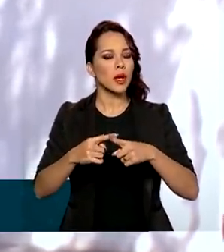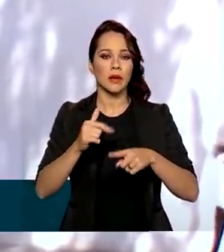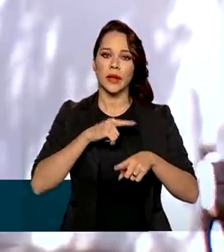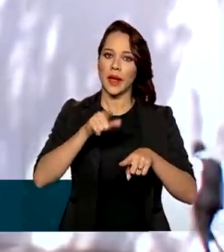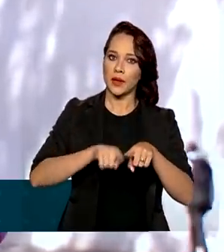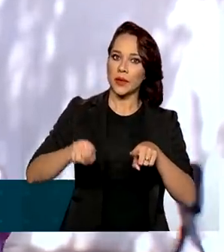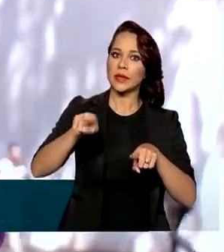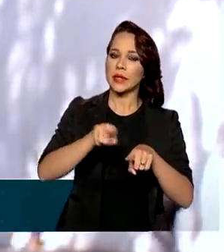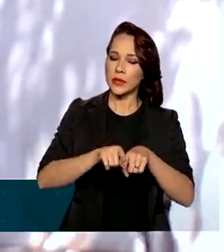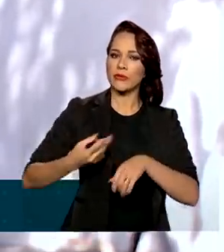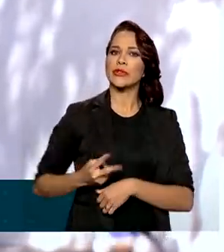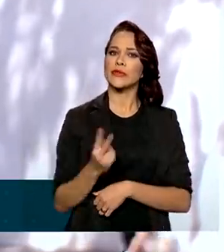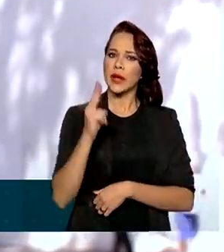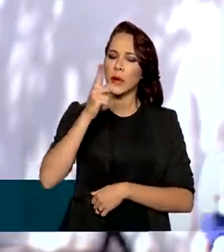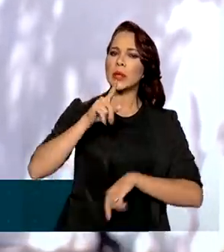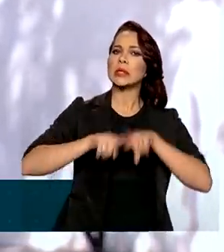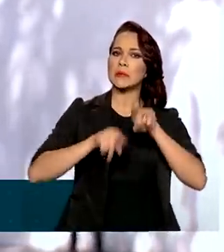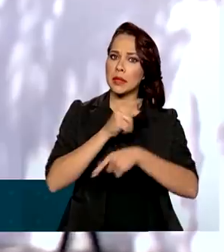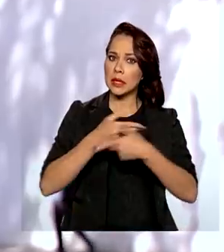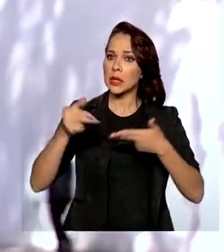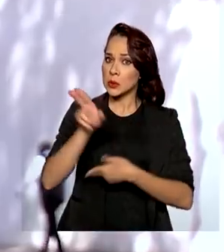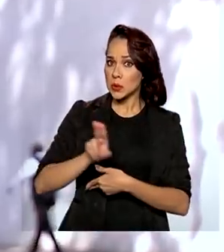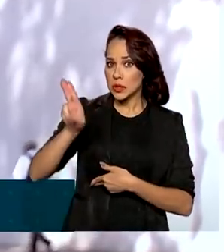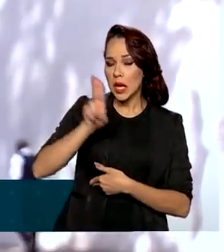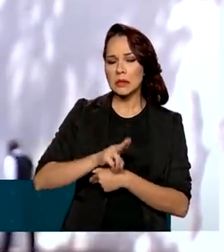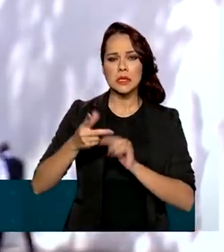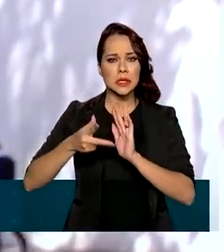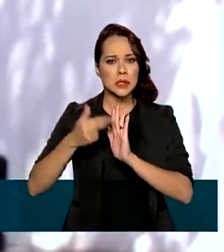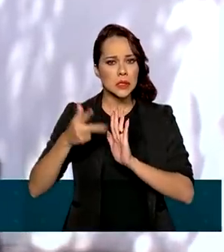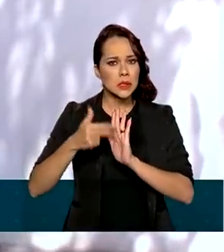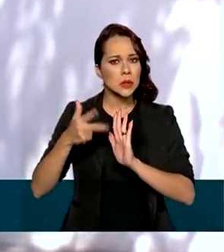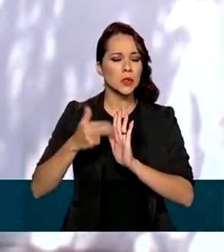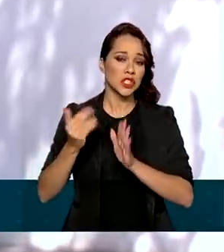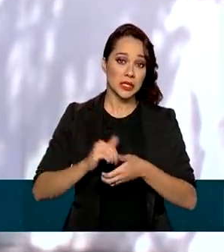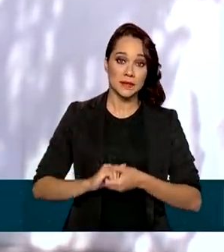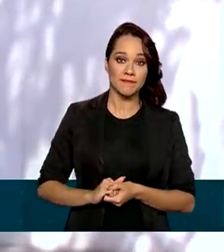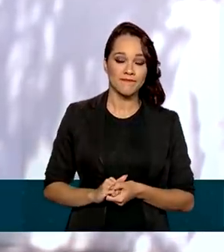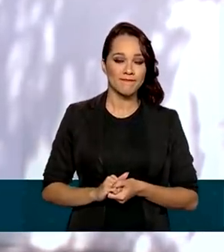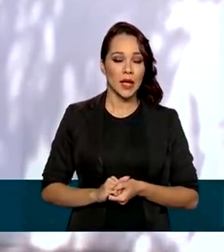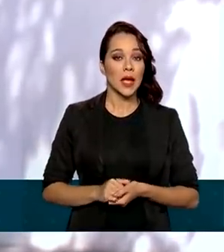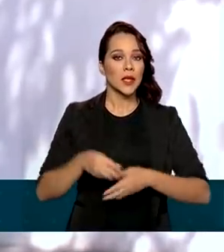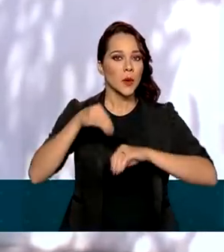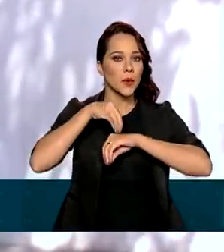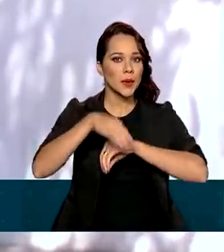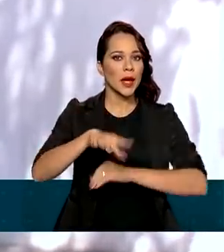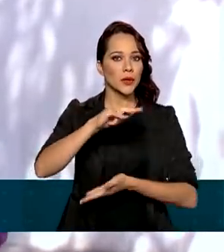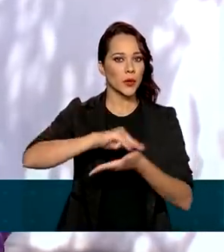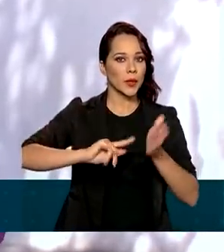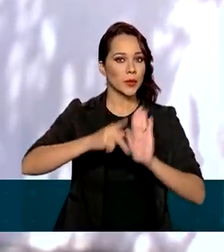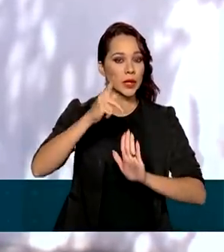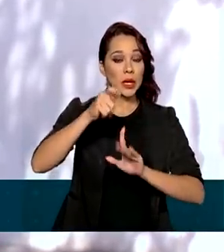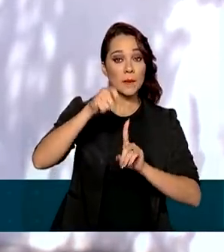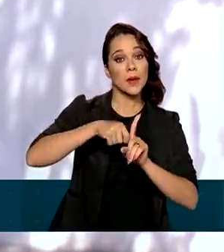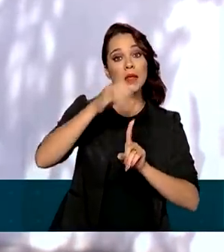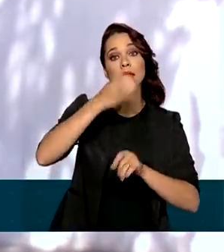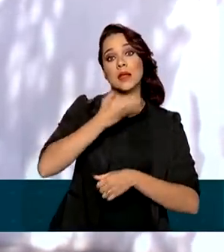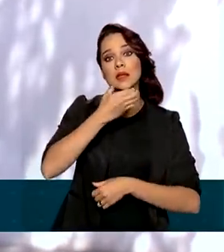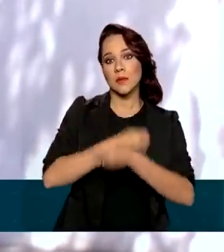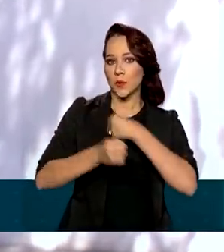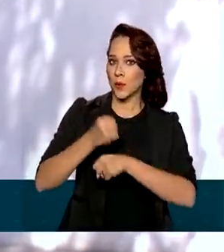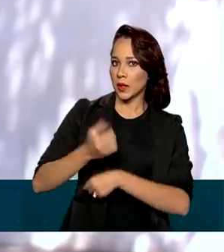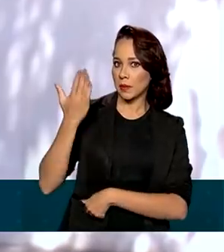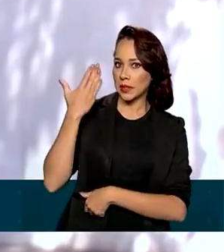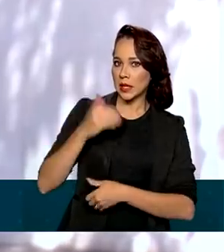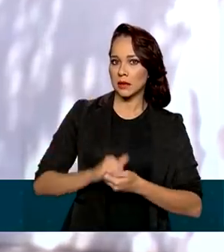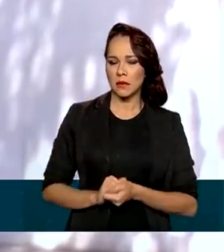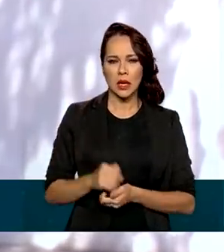atualização nos valores de materiais usados em procedimentos cirúrgicos, publicada em portaria em dezembro do ano passado,